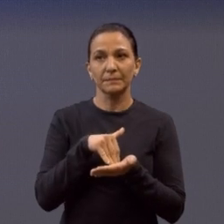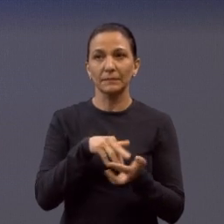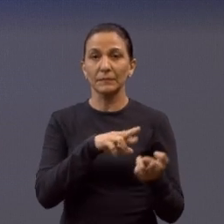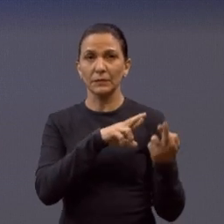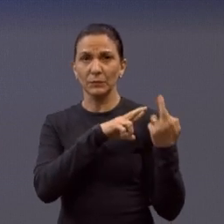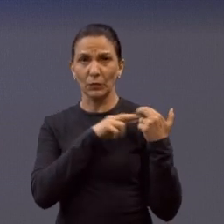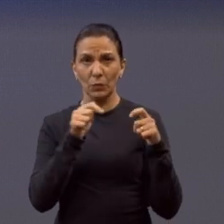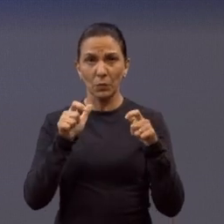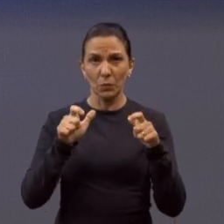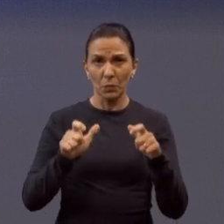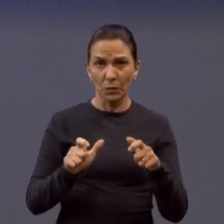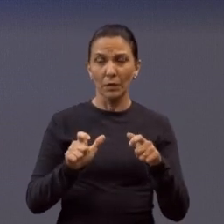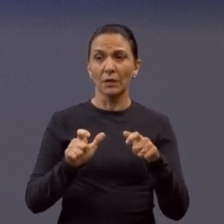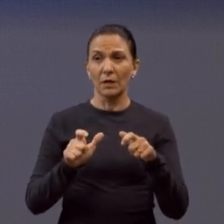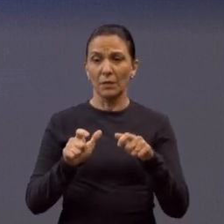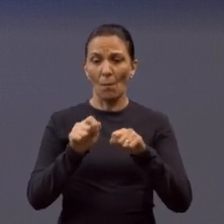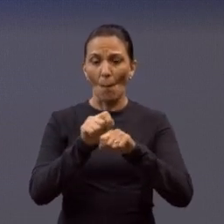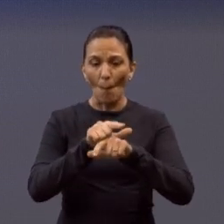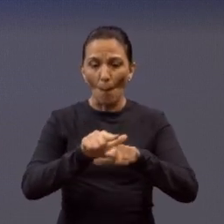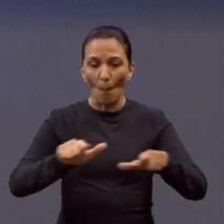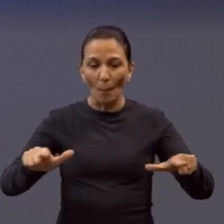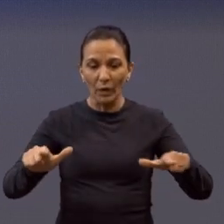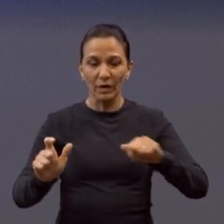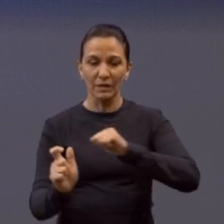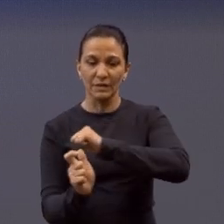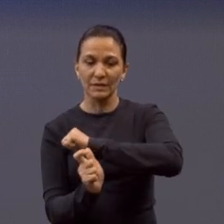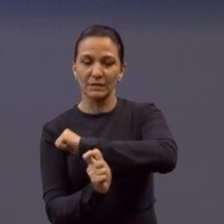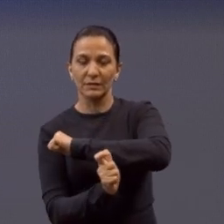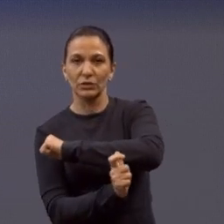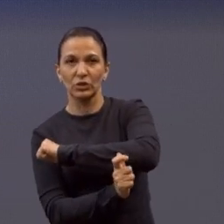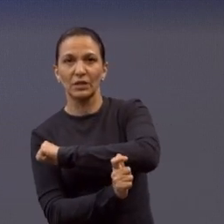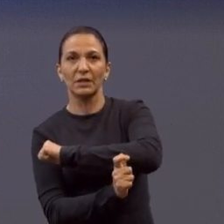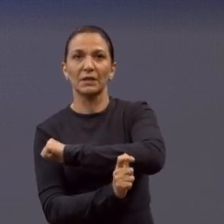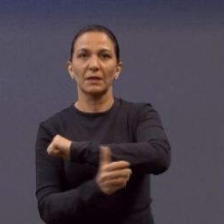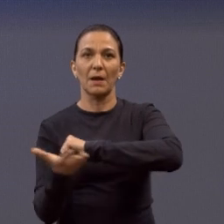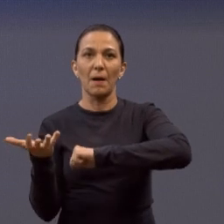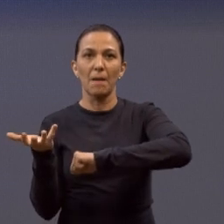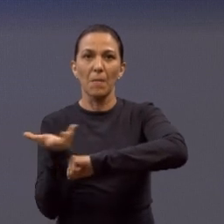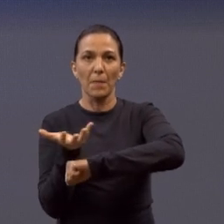um local que foi feita toda a limpeza de sarjeta mato.